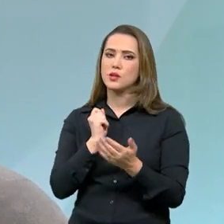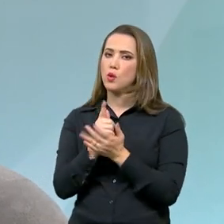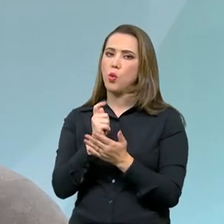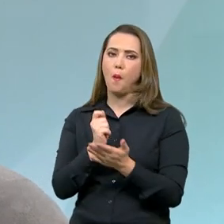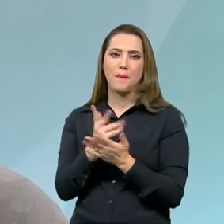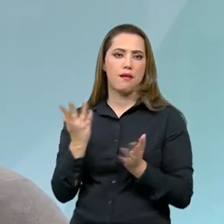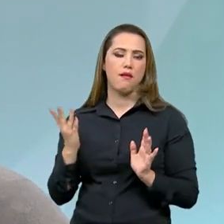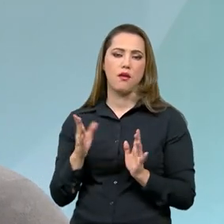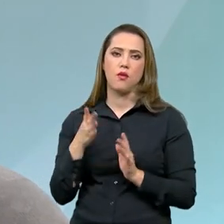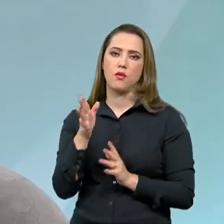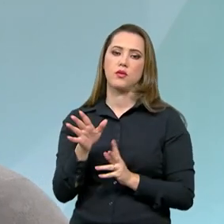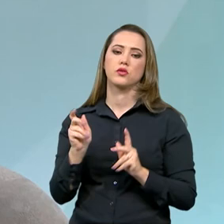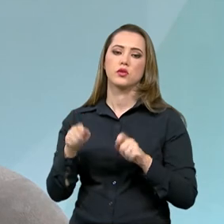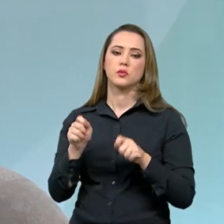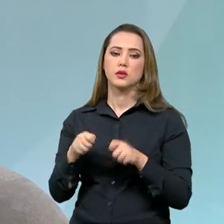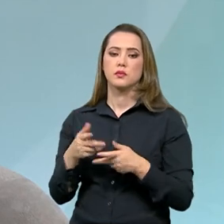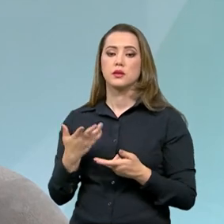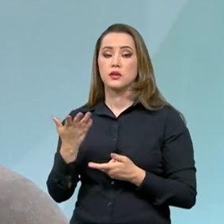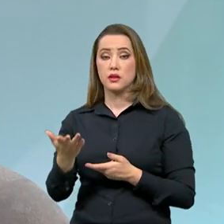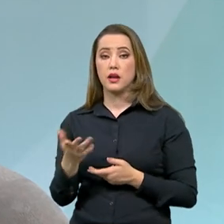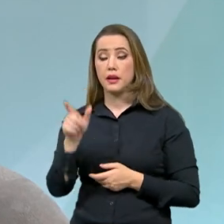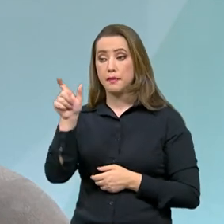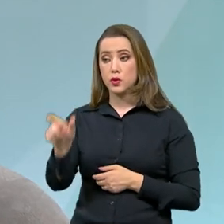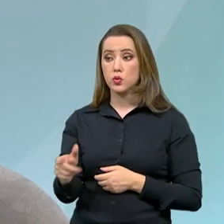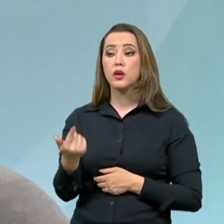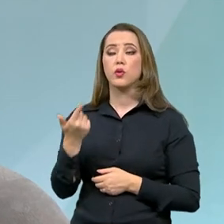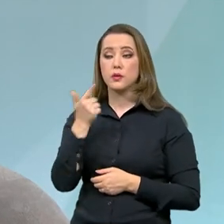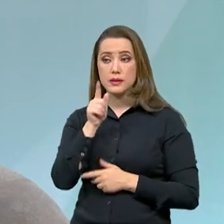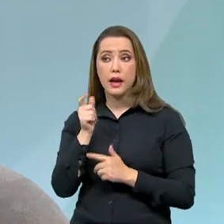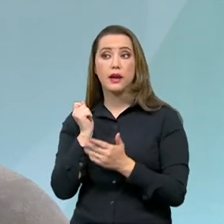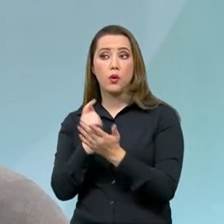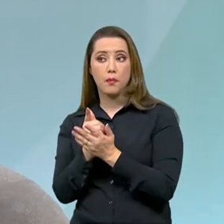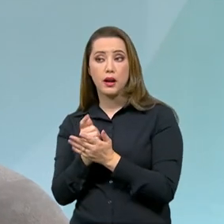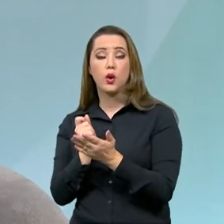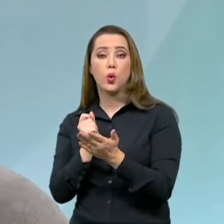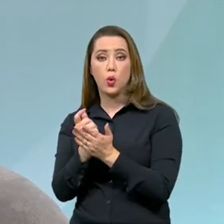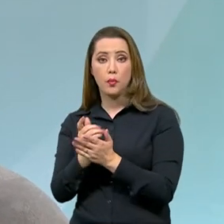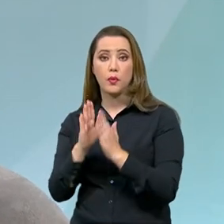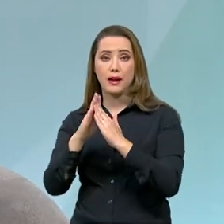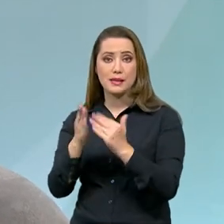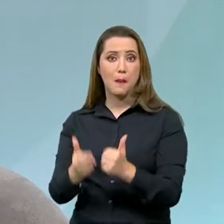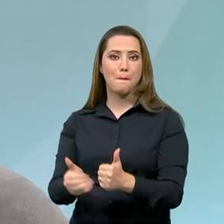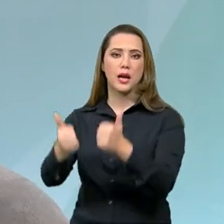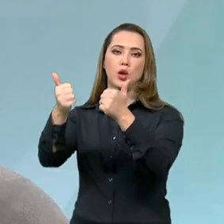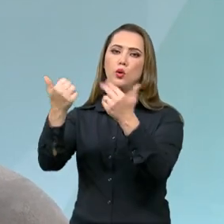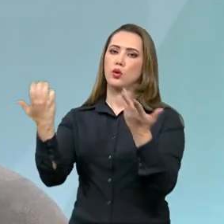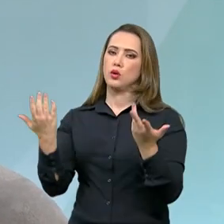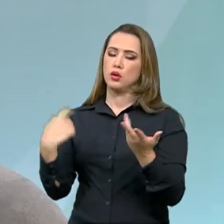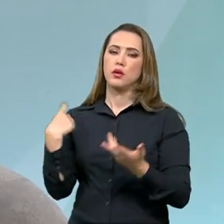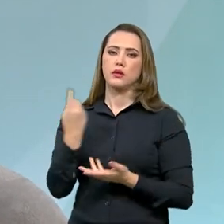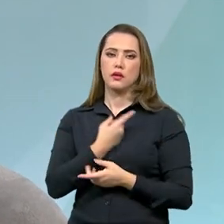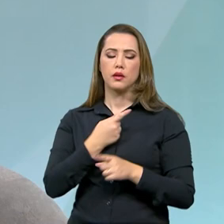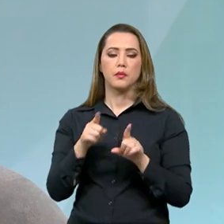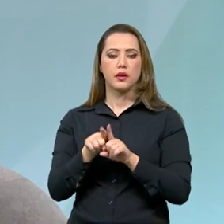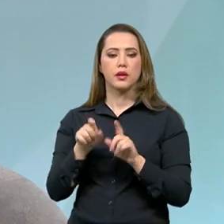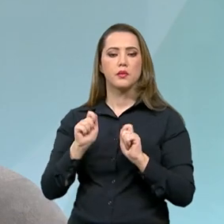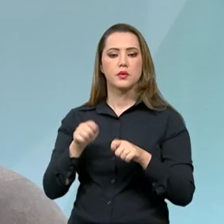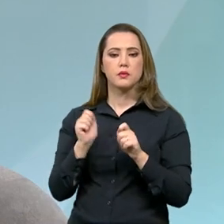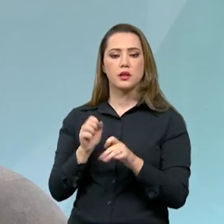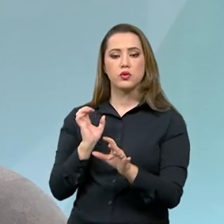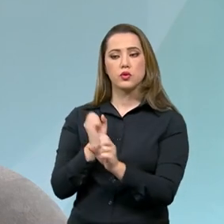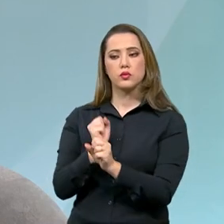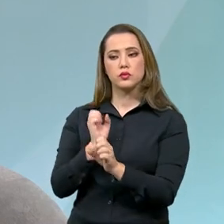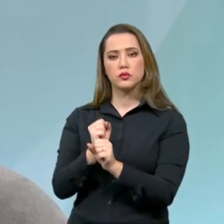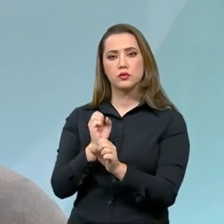proporciona que uma família que está conseguindo compre um imóvel melhor. E também a gente aprovou a possibilidade de computar